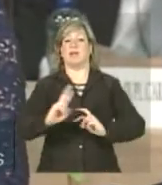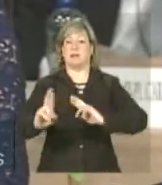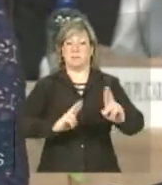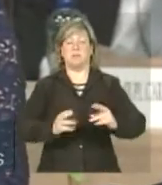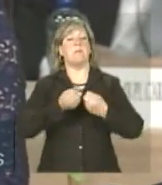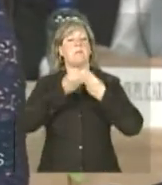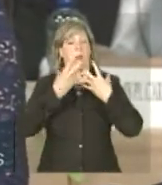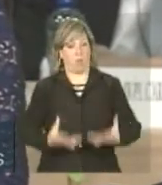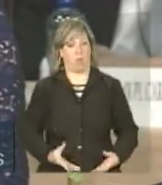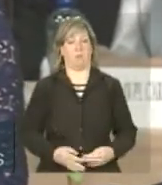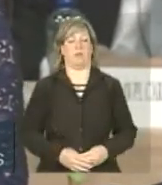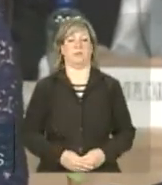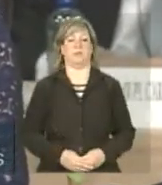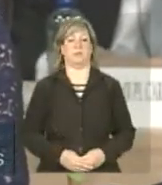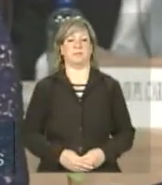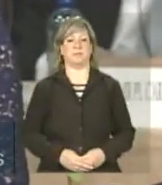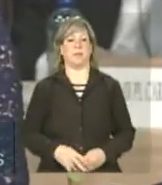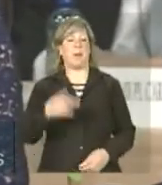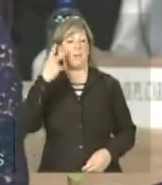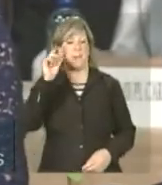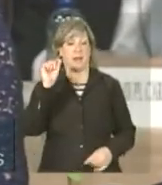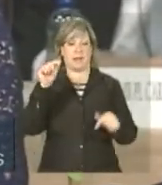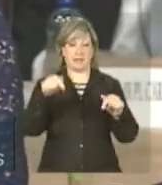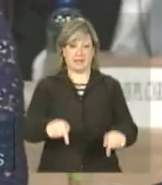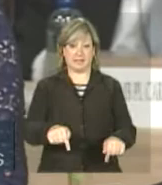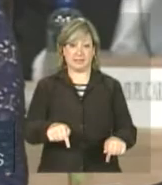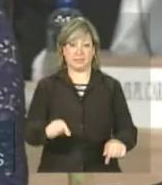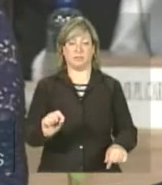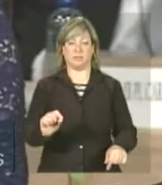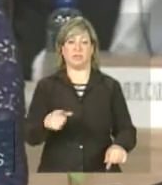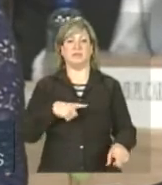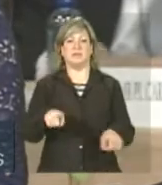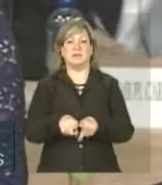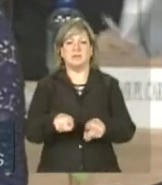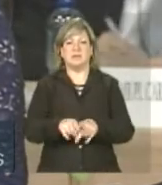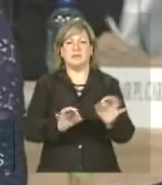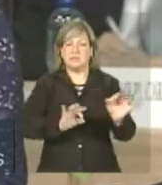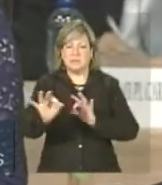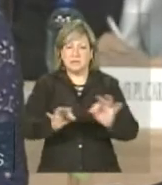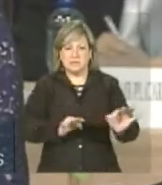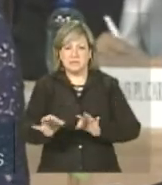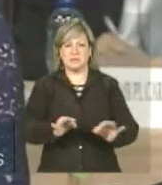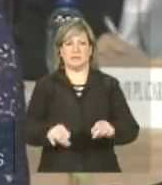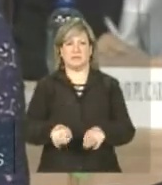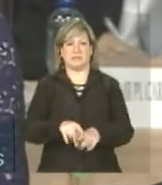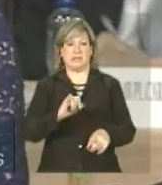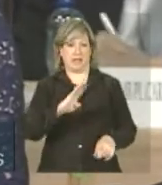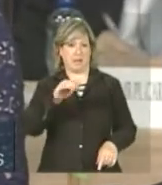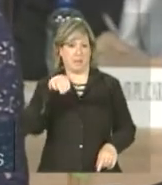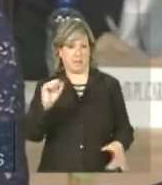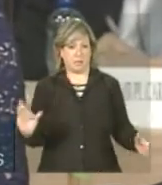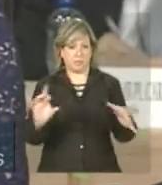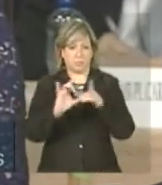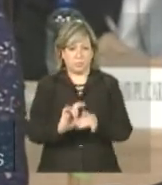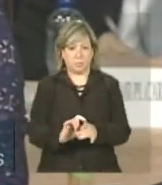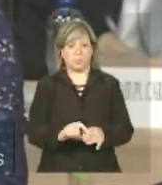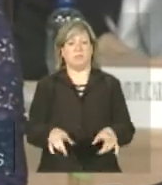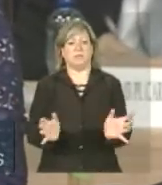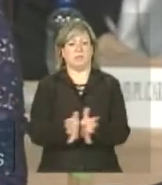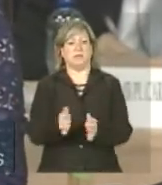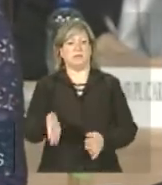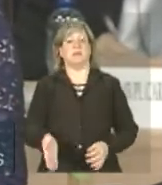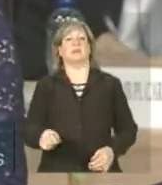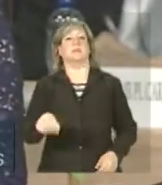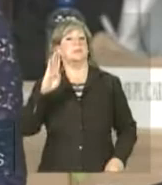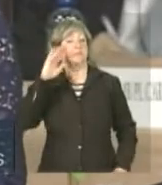positivos. Para tanto, a estreita coordenação do IBAS e do BASIC será